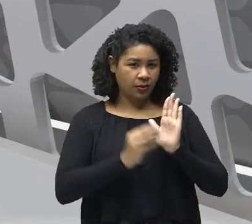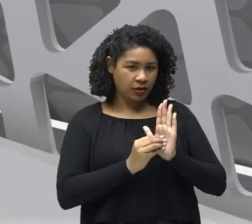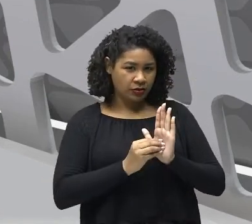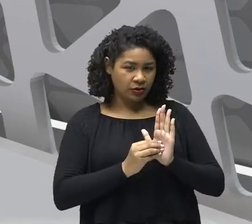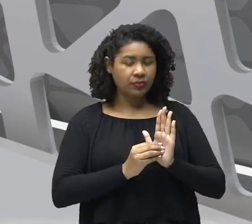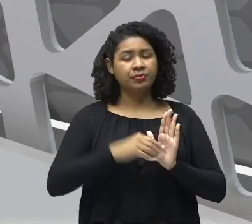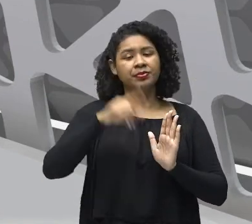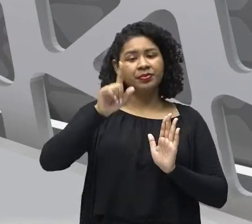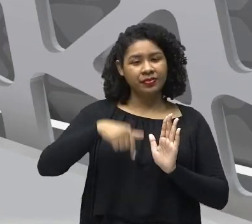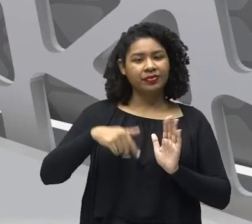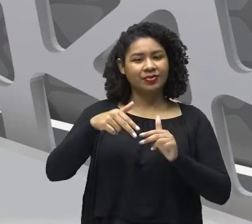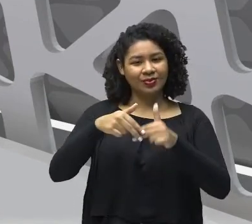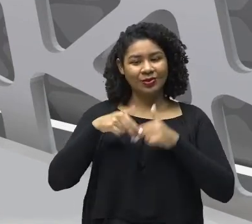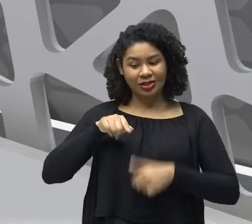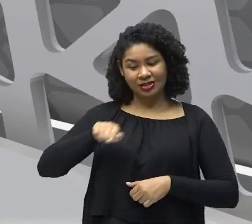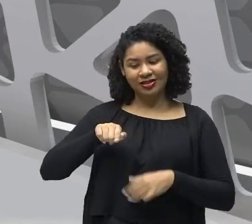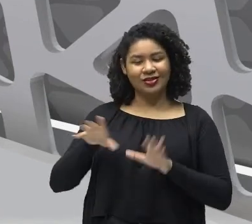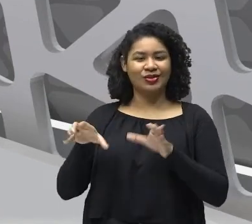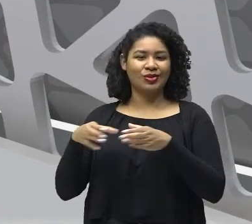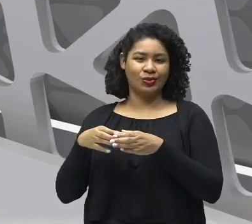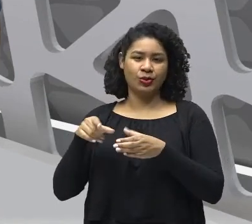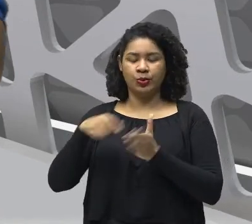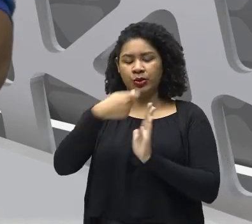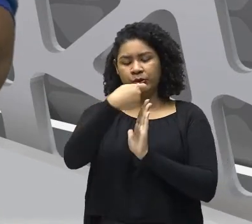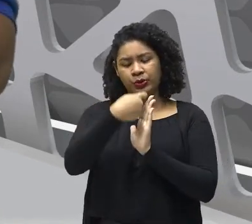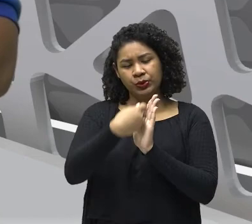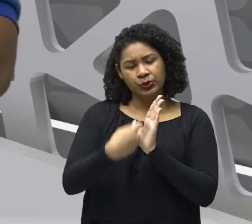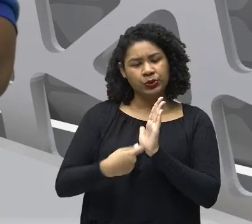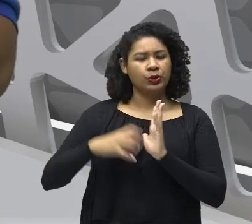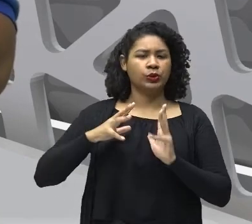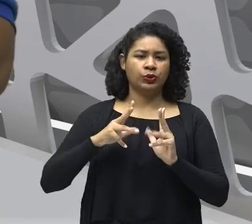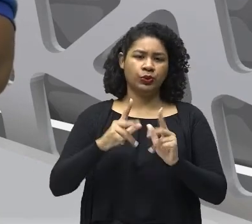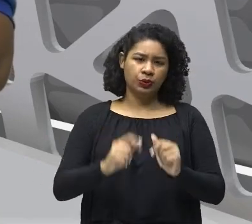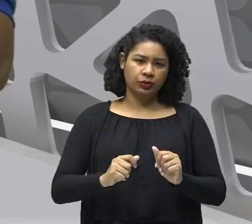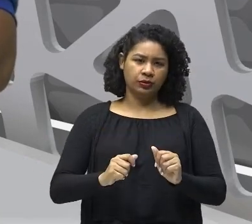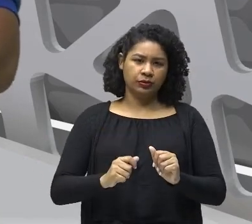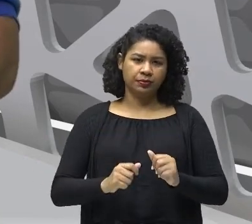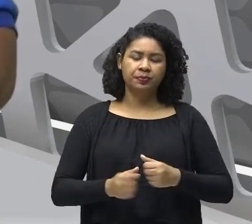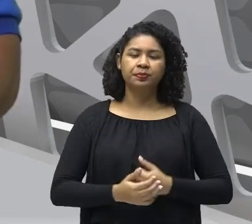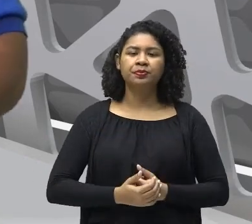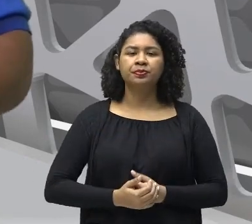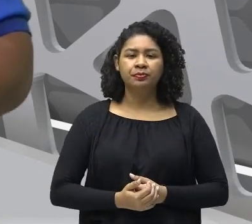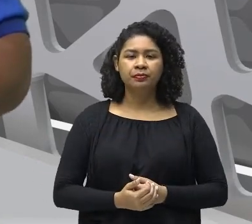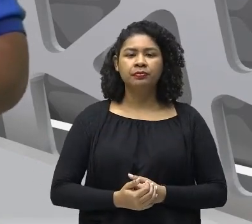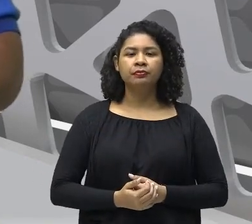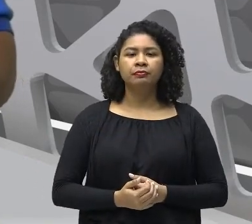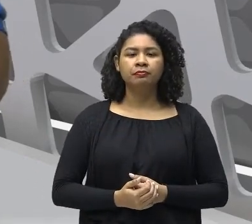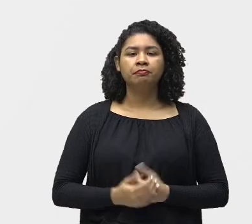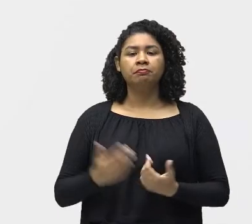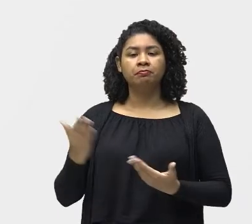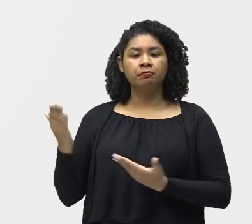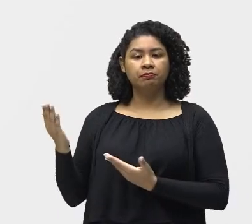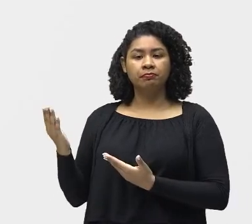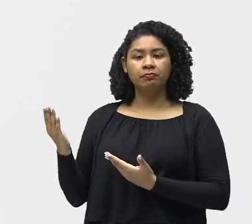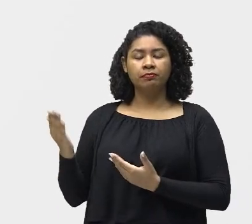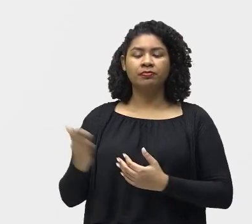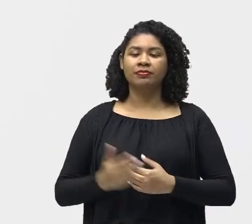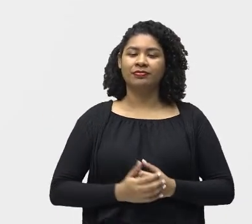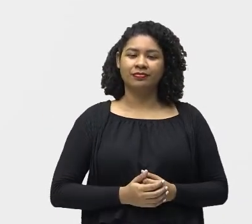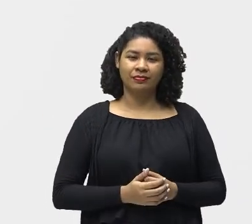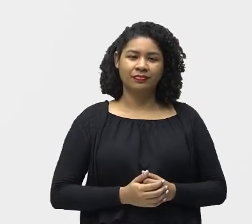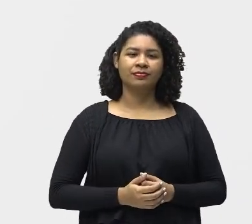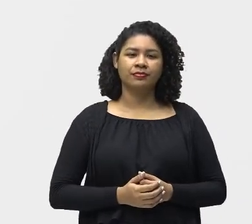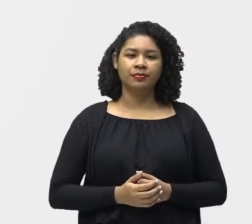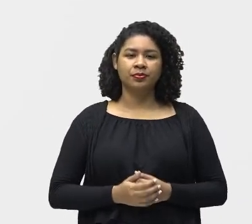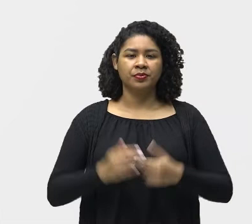A essas expedições Em que esses Missionários Estavam associados Ok? Continuando o nosso texto O fato De